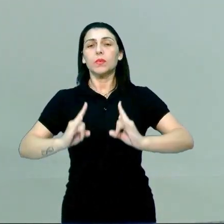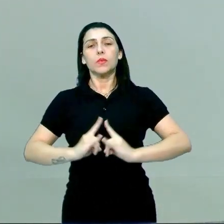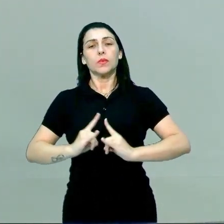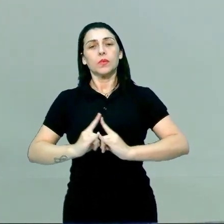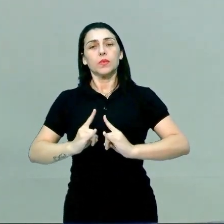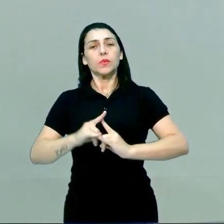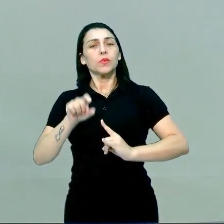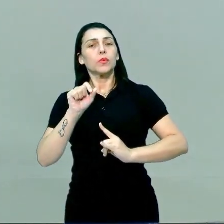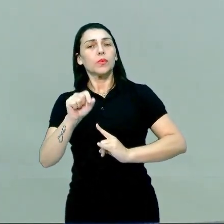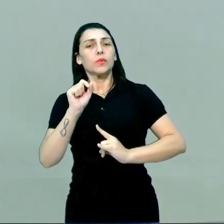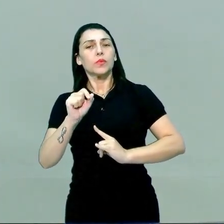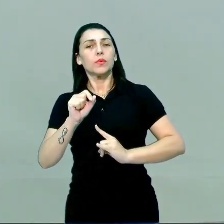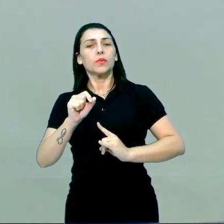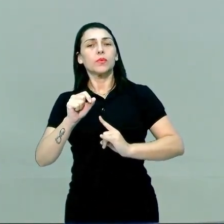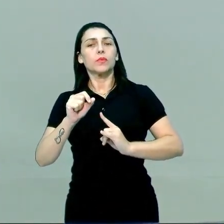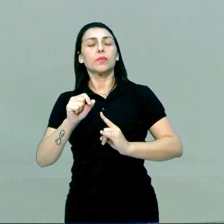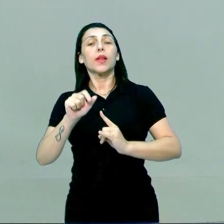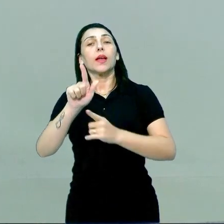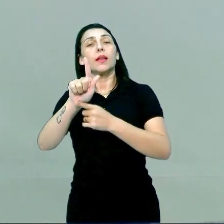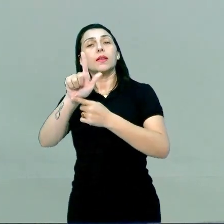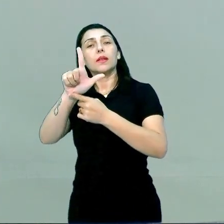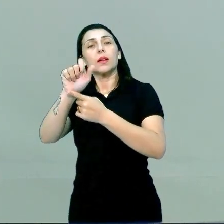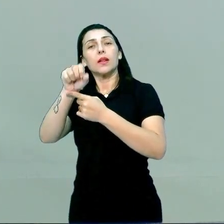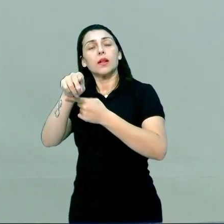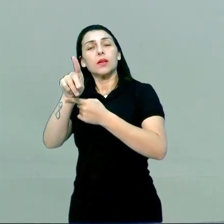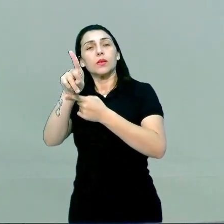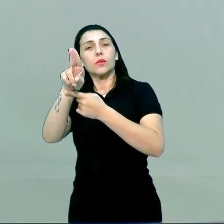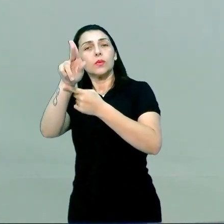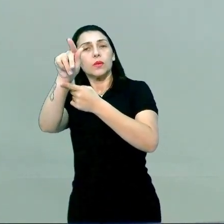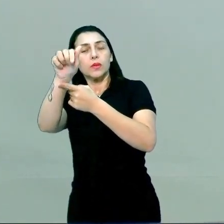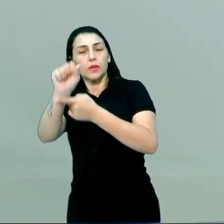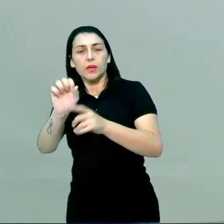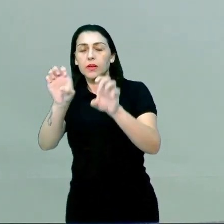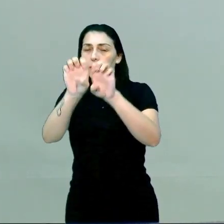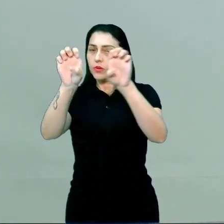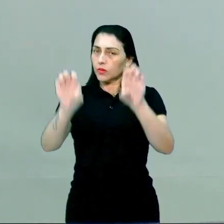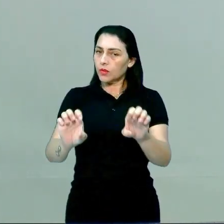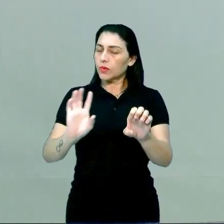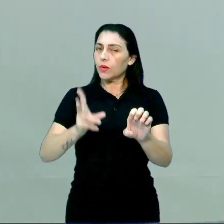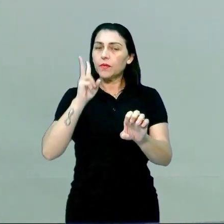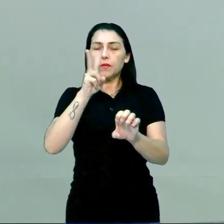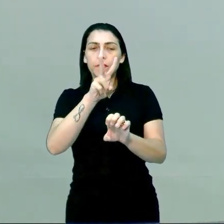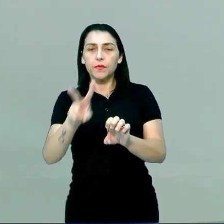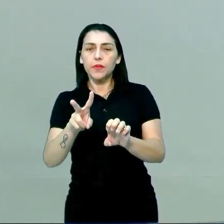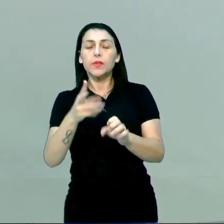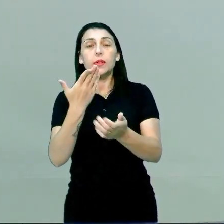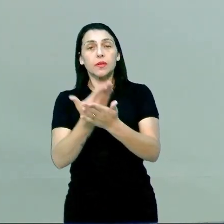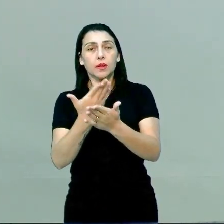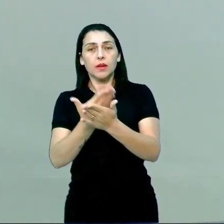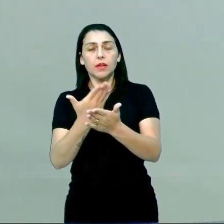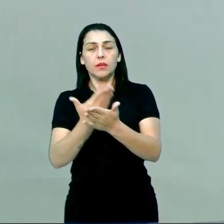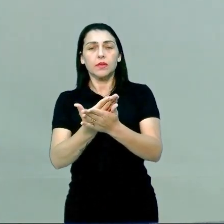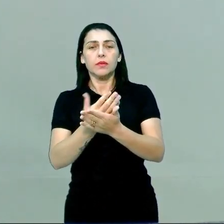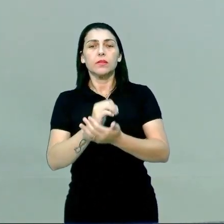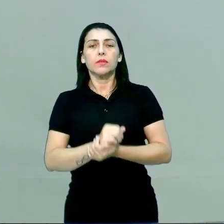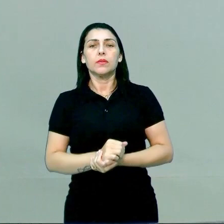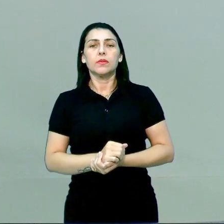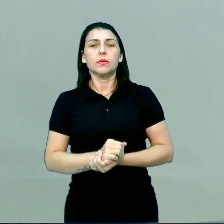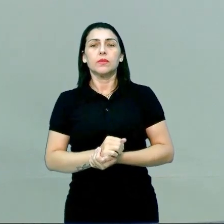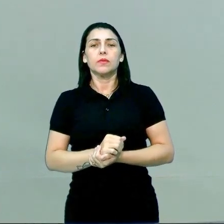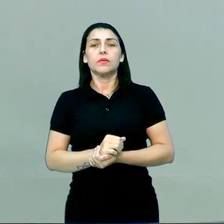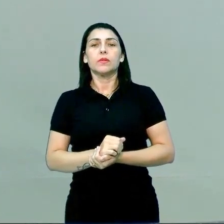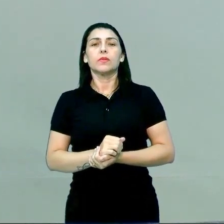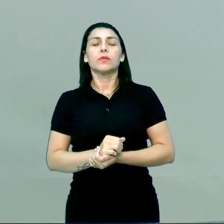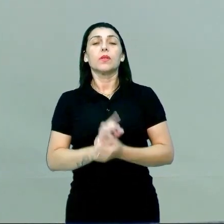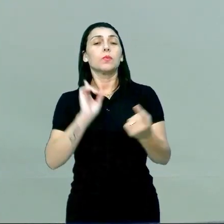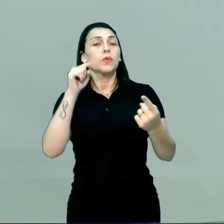pessoal, através de quem? Das glândulas, tá? Que são todas aquelas estruturas que a gente viu um pouquinho aqui nessa aula, tá? Função